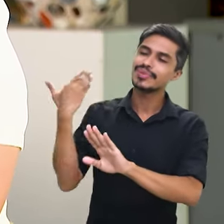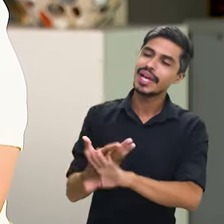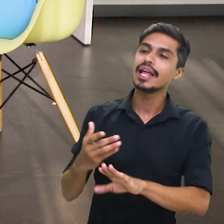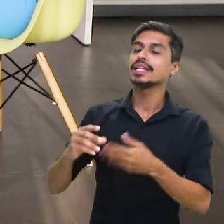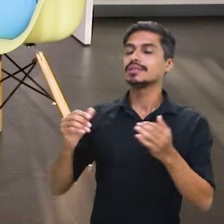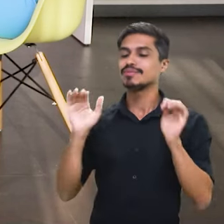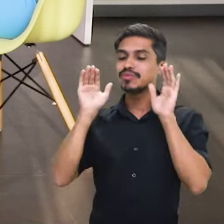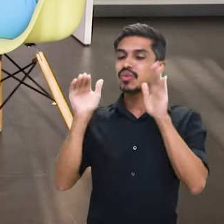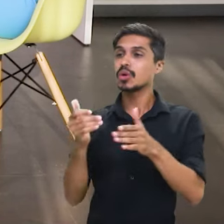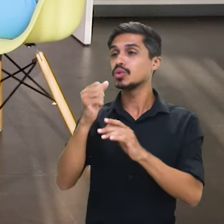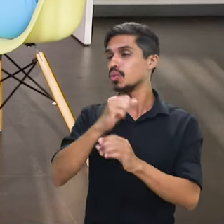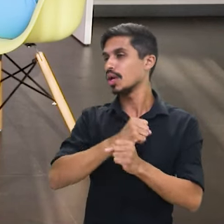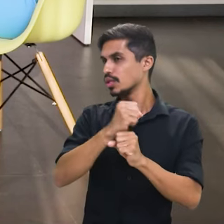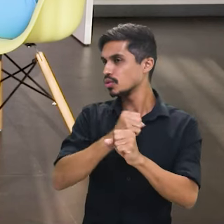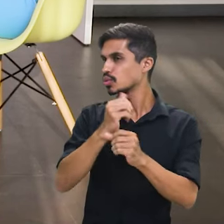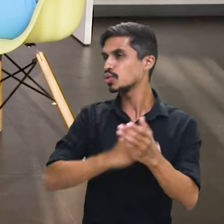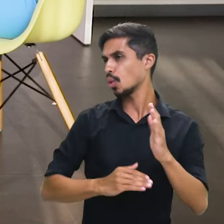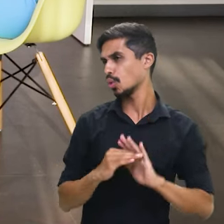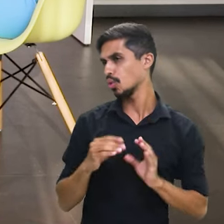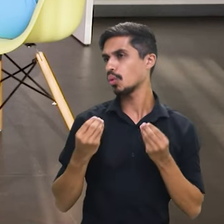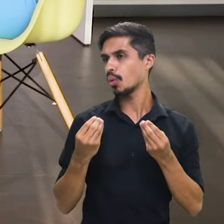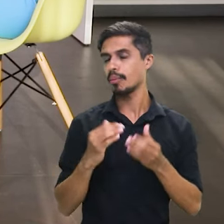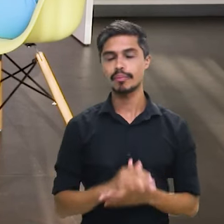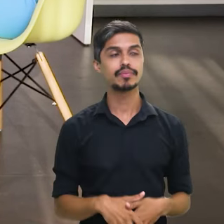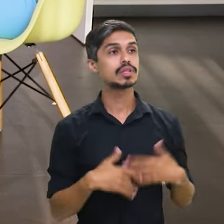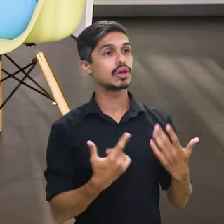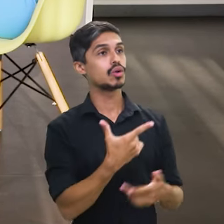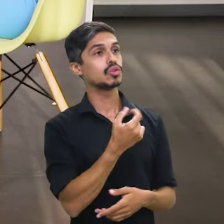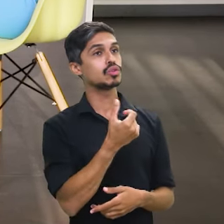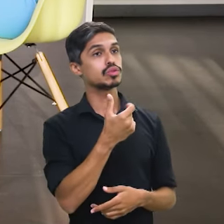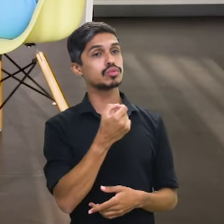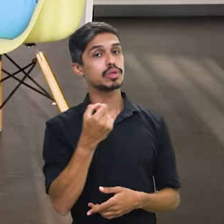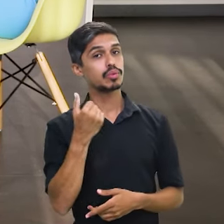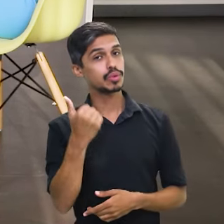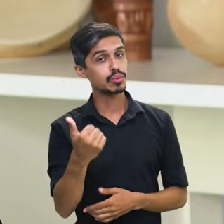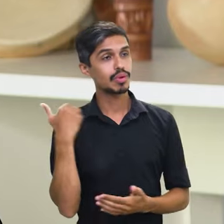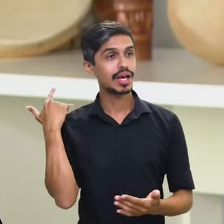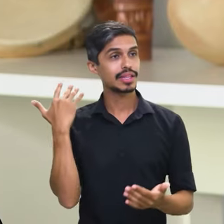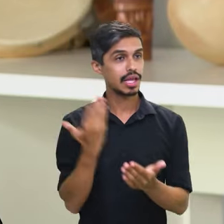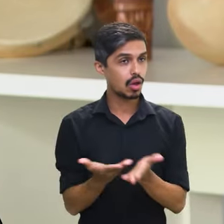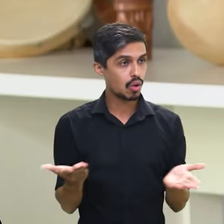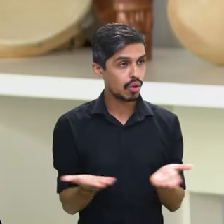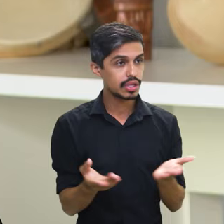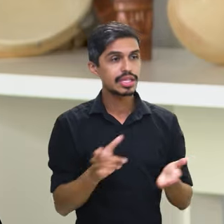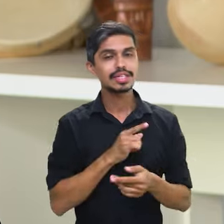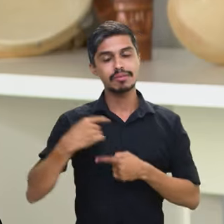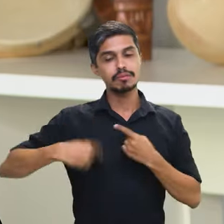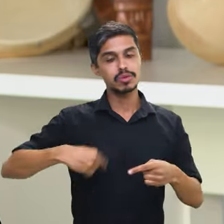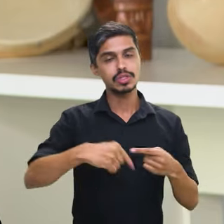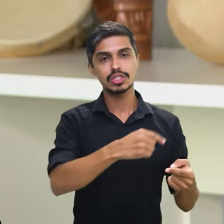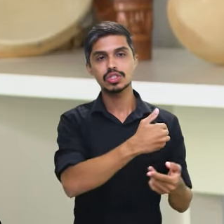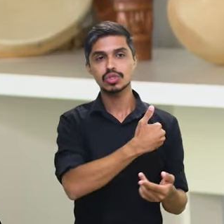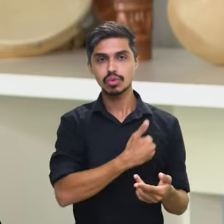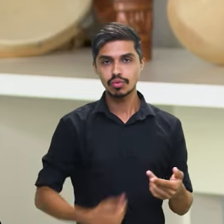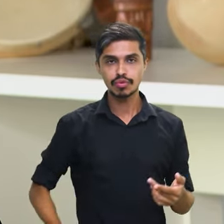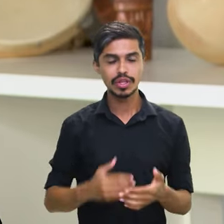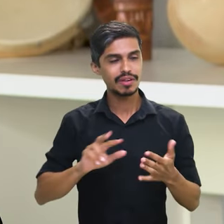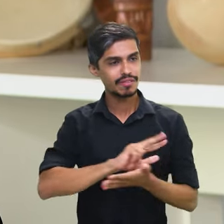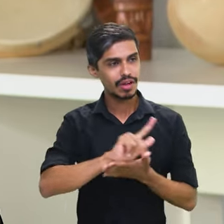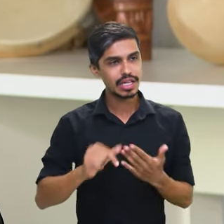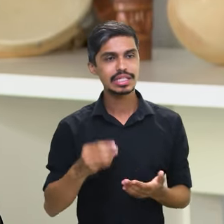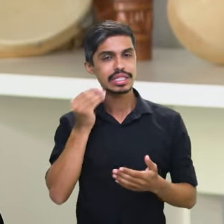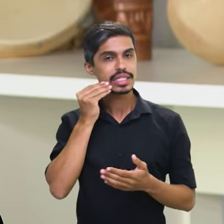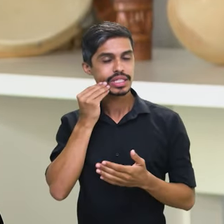destaque durante todo o ano? Bem, de 2001 para cá, várias políticas públicas foram adotadas